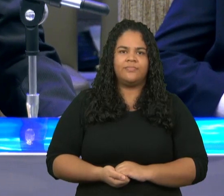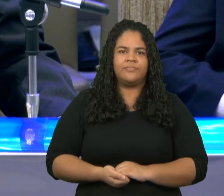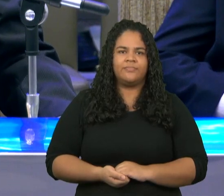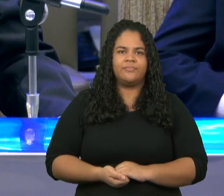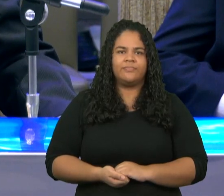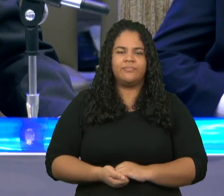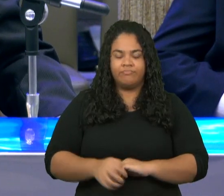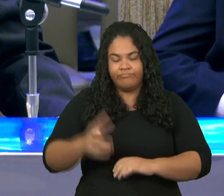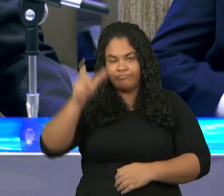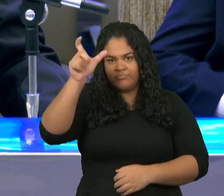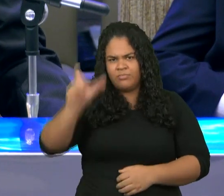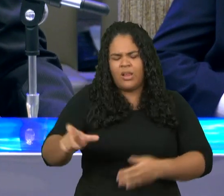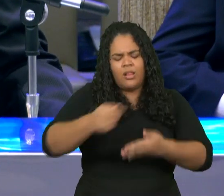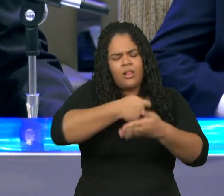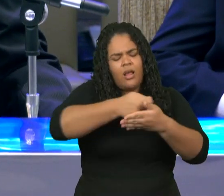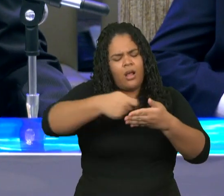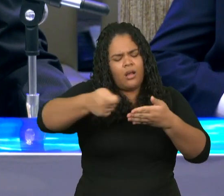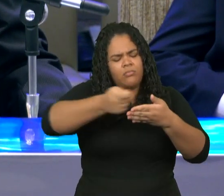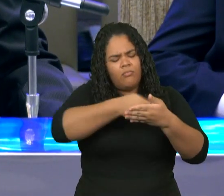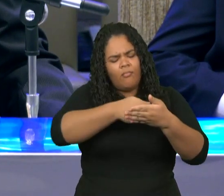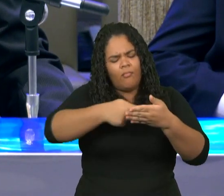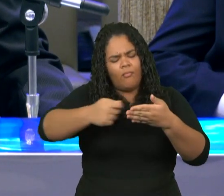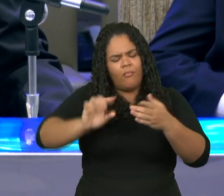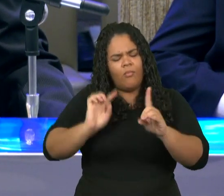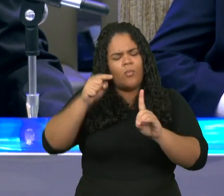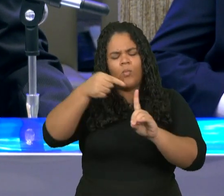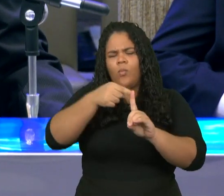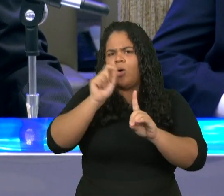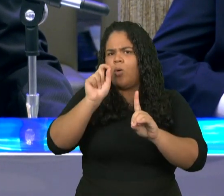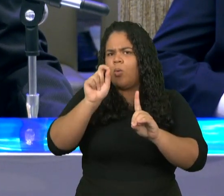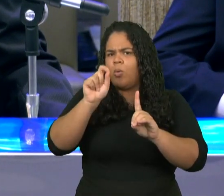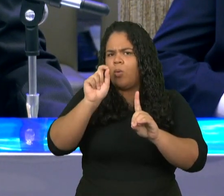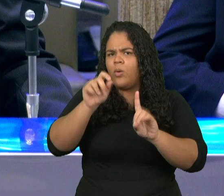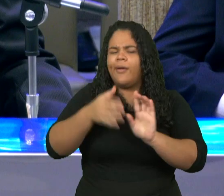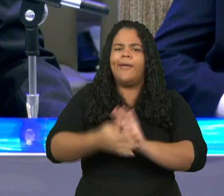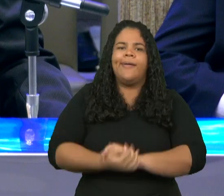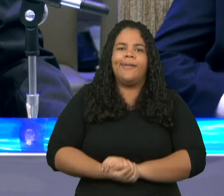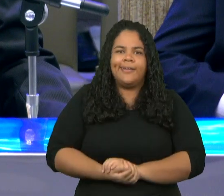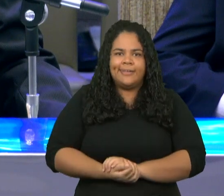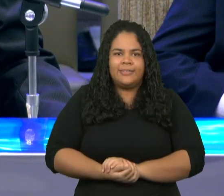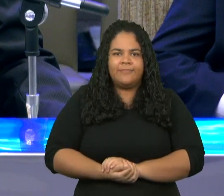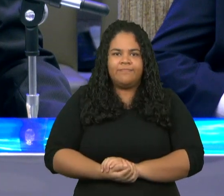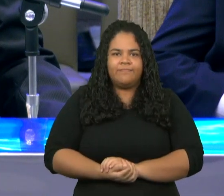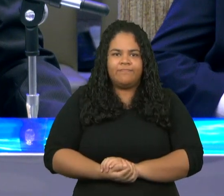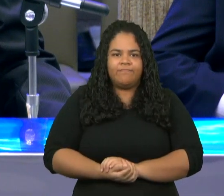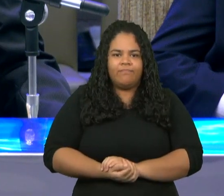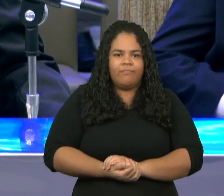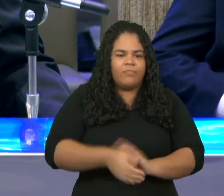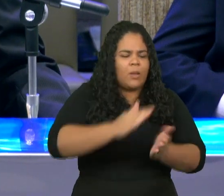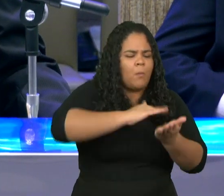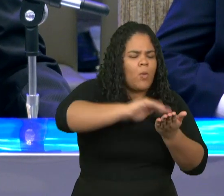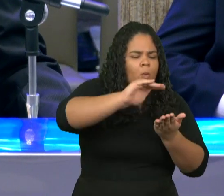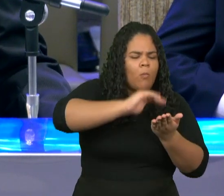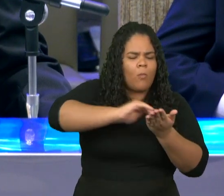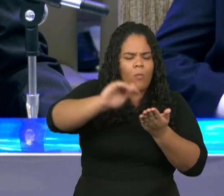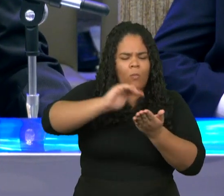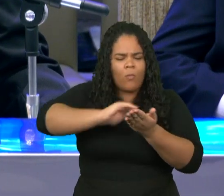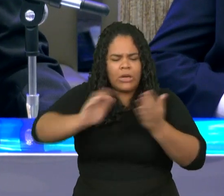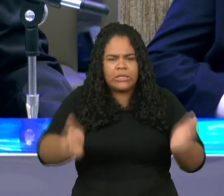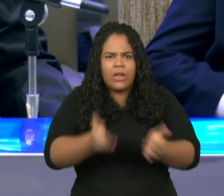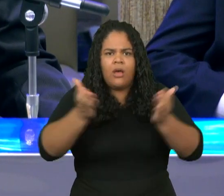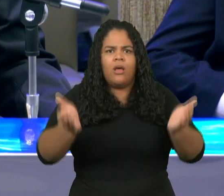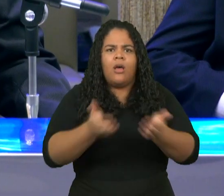dos irmãos que estavam sofrendo a perseguição pelo